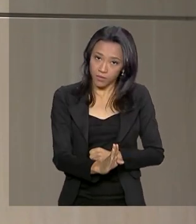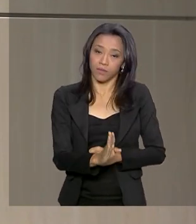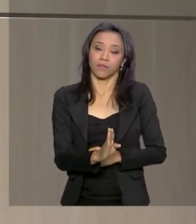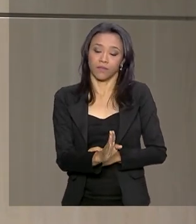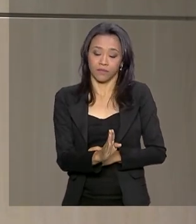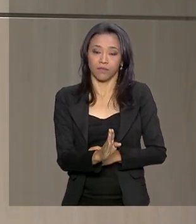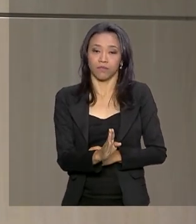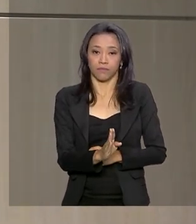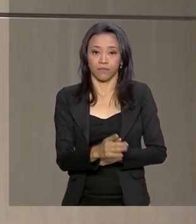Procuradoria-Geral da República.